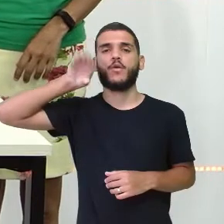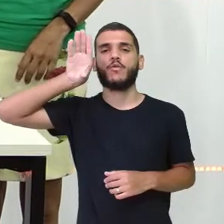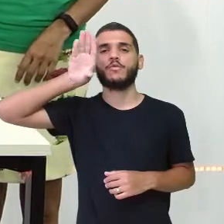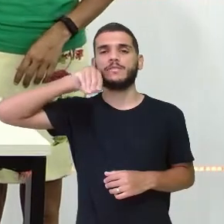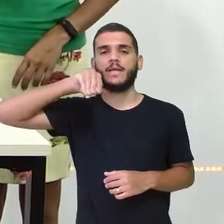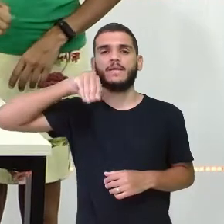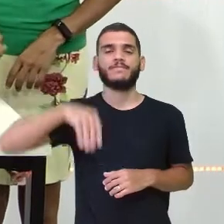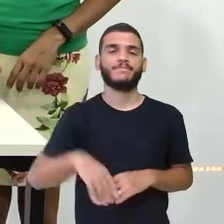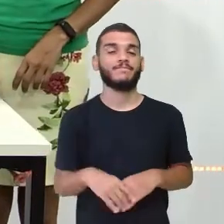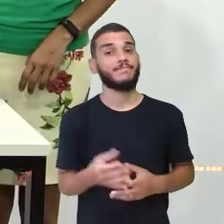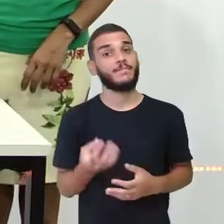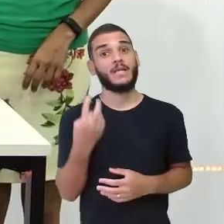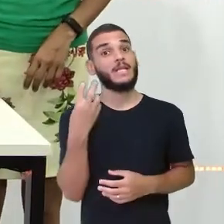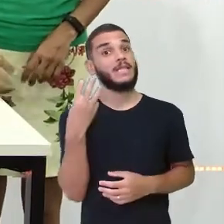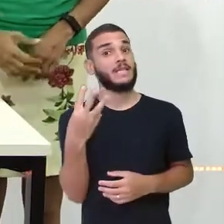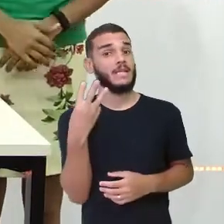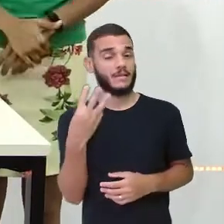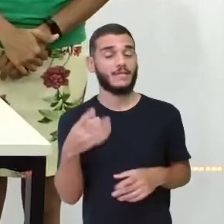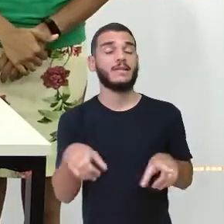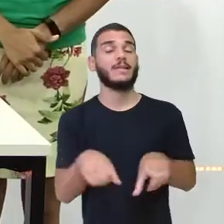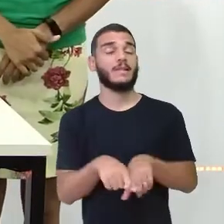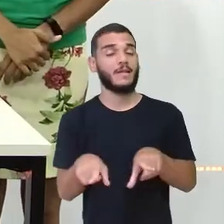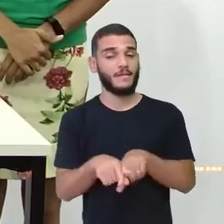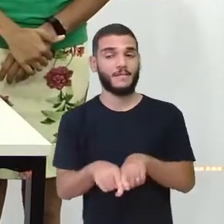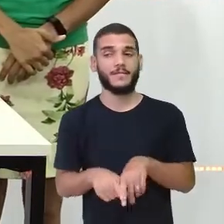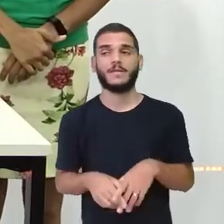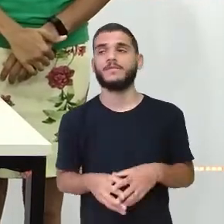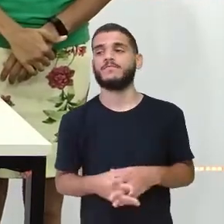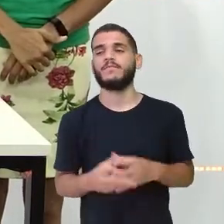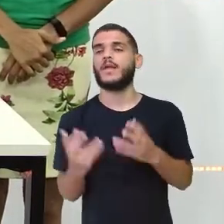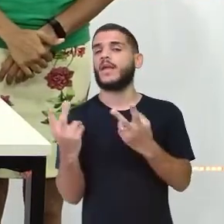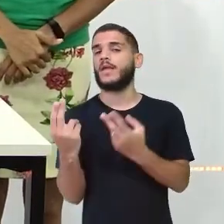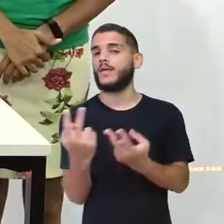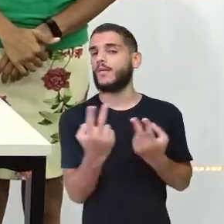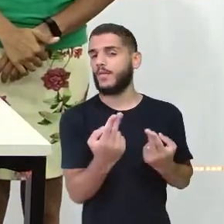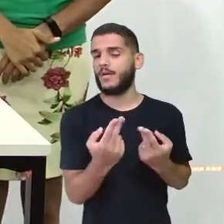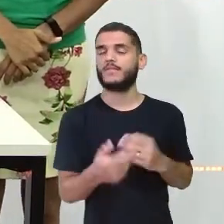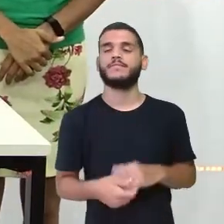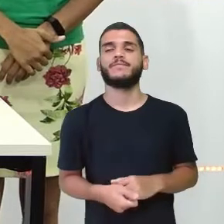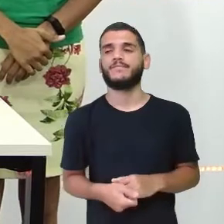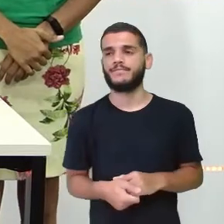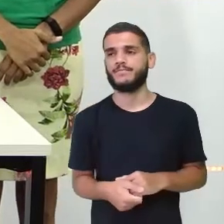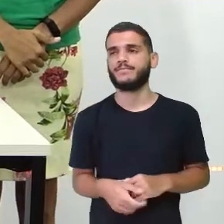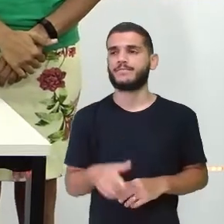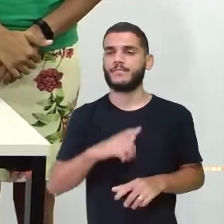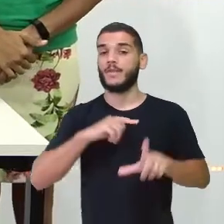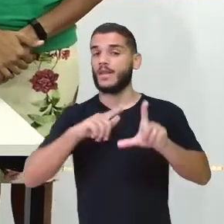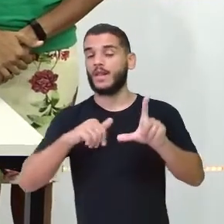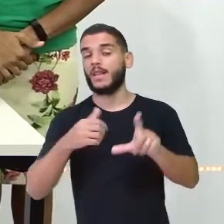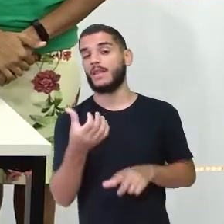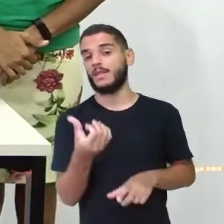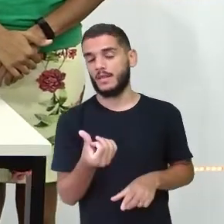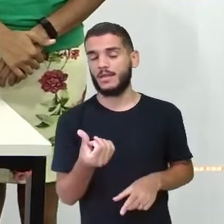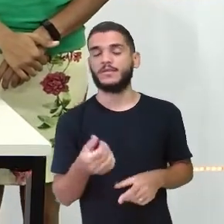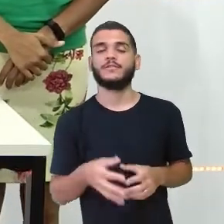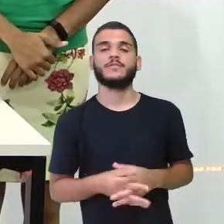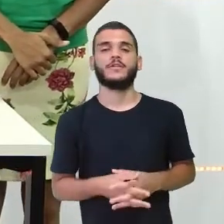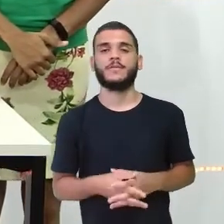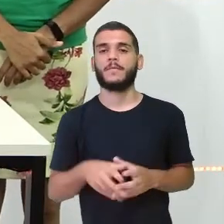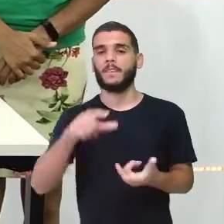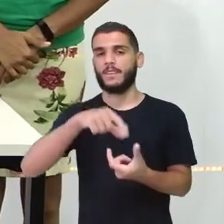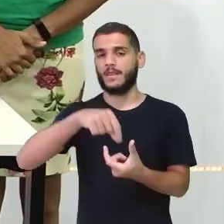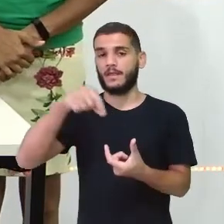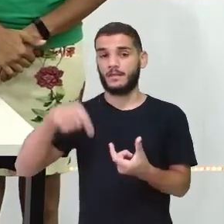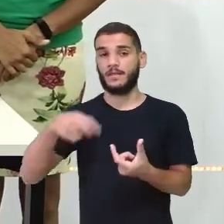Raposa. Três vezes. Olha aí. A mesma coisa do cano. Também tem seis letrinhas. seis letras e três sílabas. Três